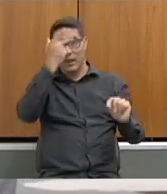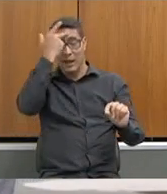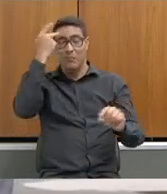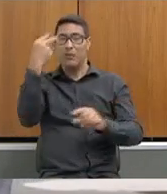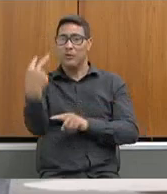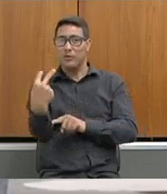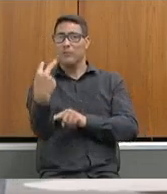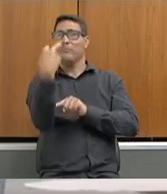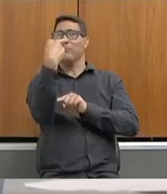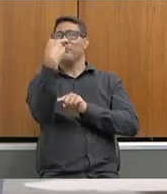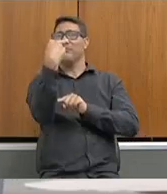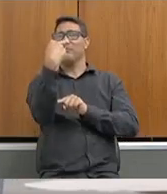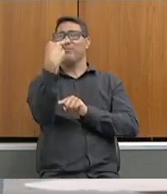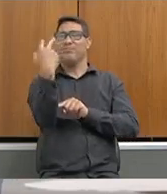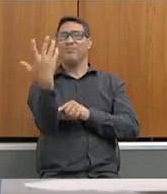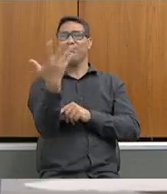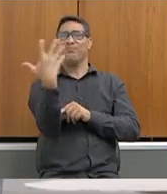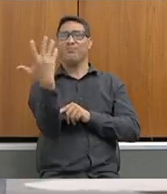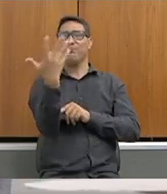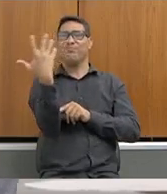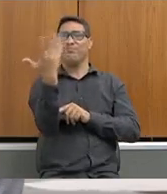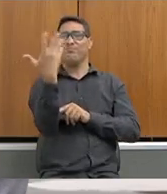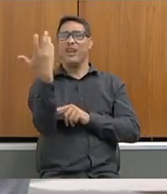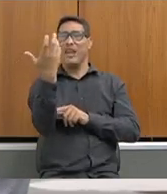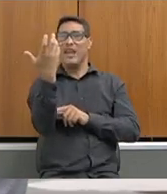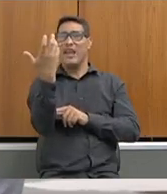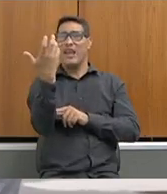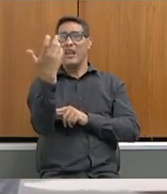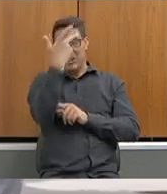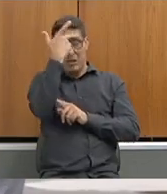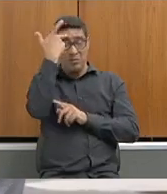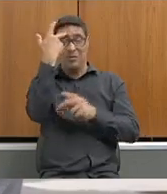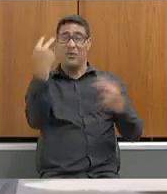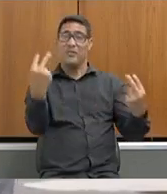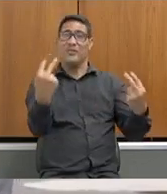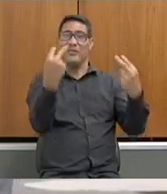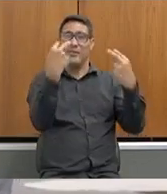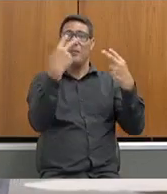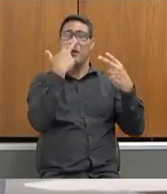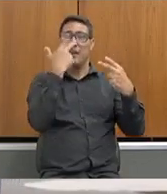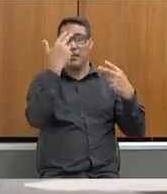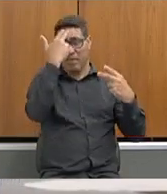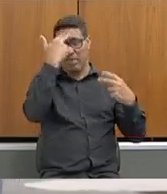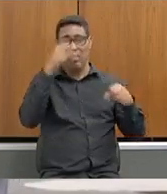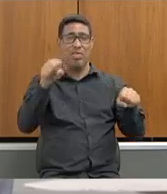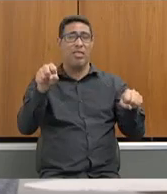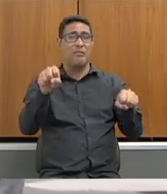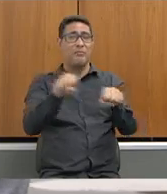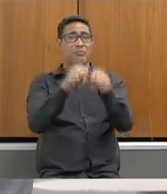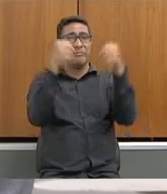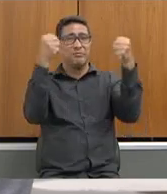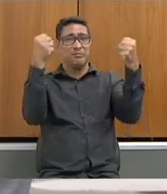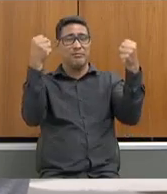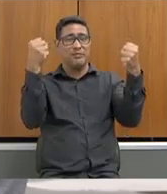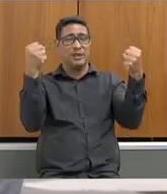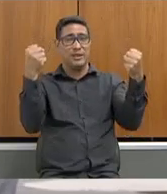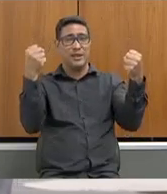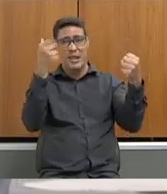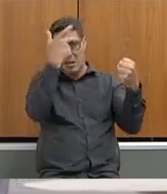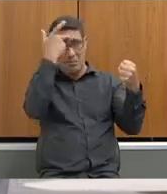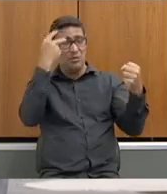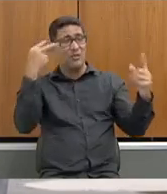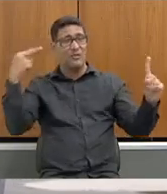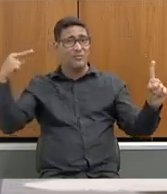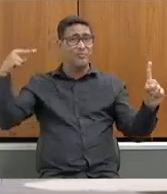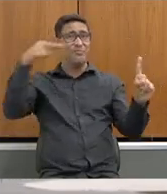sua cara na frente da comunidade, porque ele é quem está lá perto, a comunidade olha para ele de forma diferenciada. Então, acho